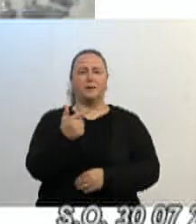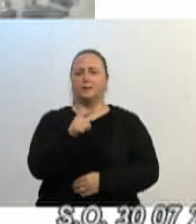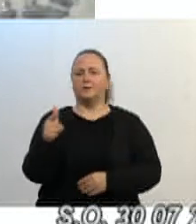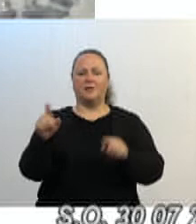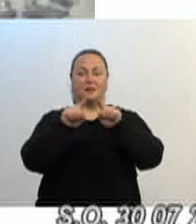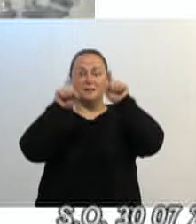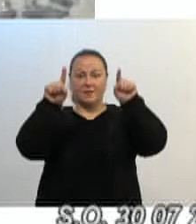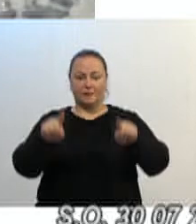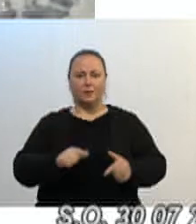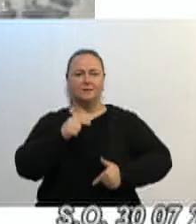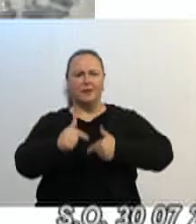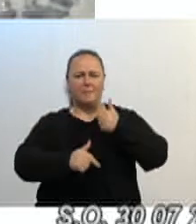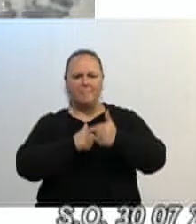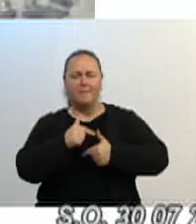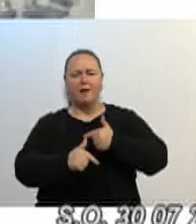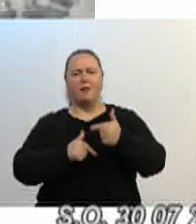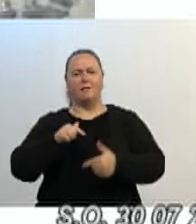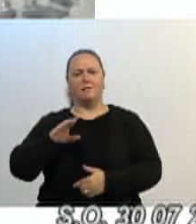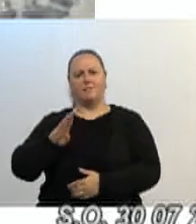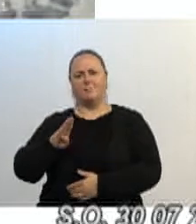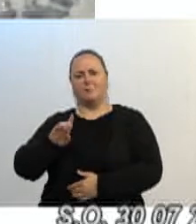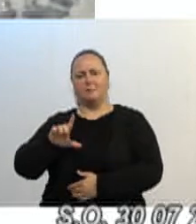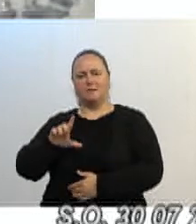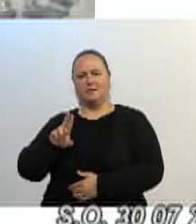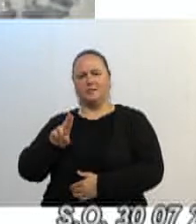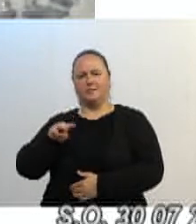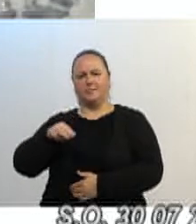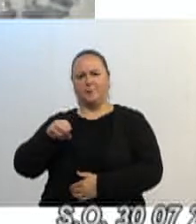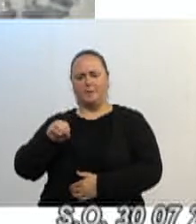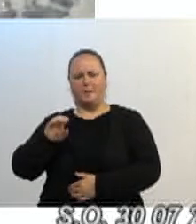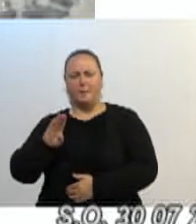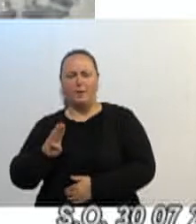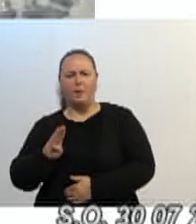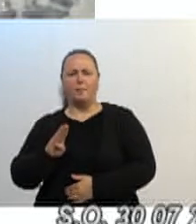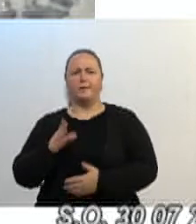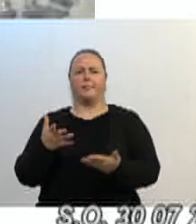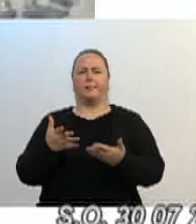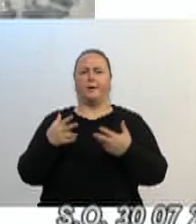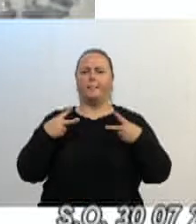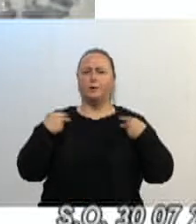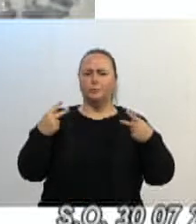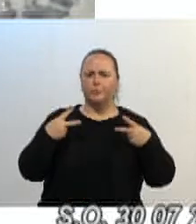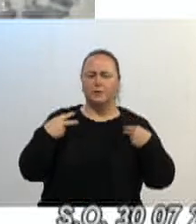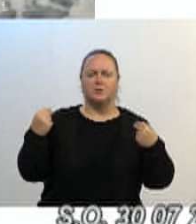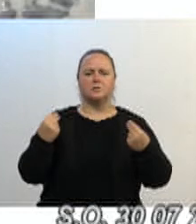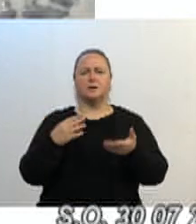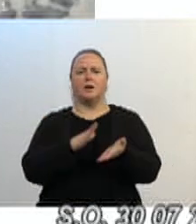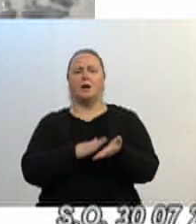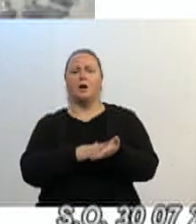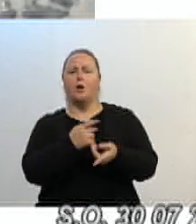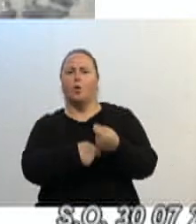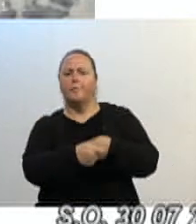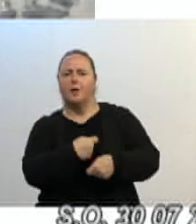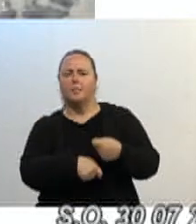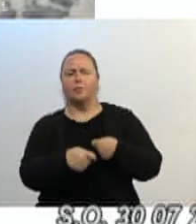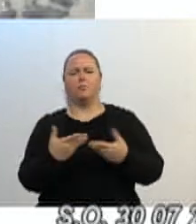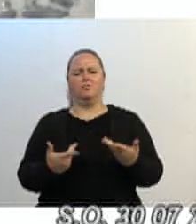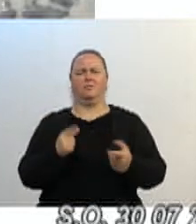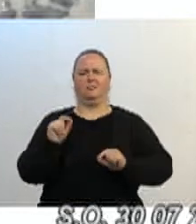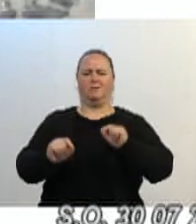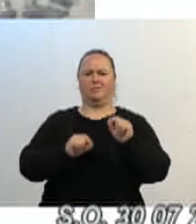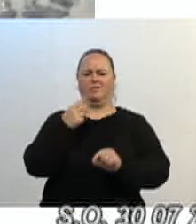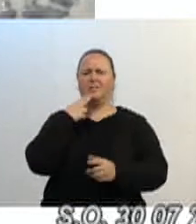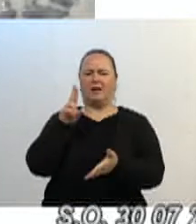Blumob. O colaborador, o motorista, cobrador, os funcionários da Blumob. É a CB, através de telegrama, de correio,